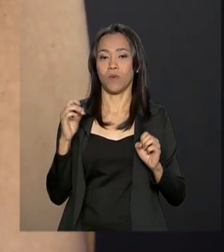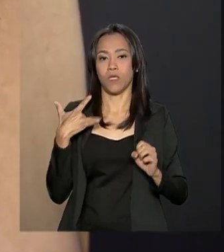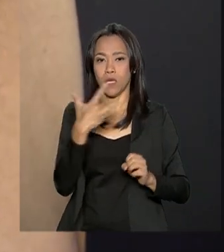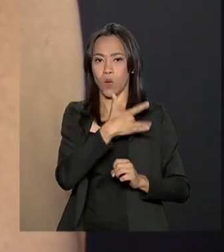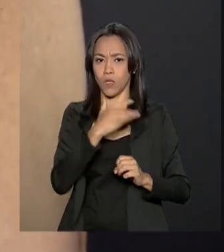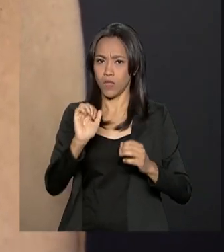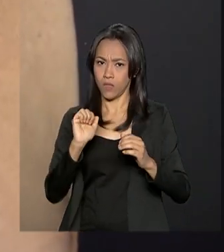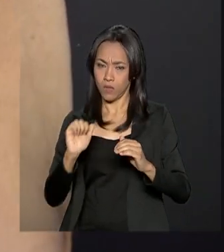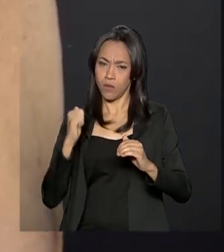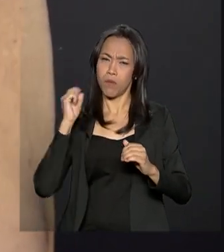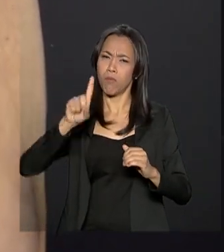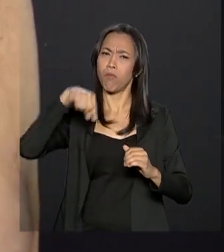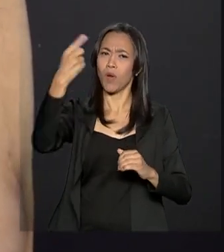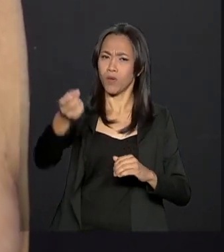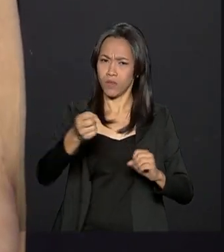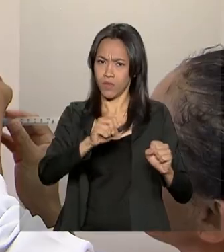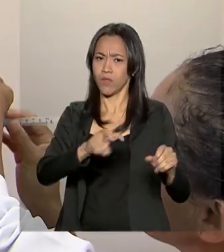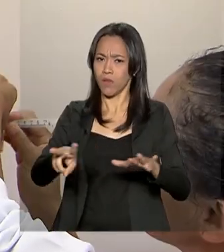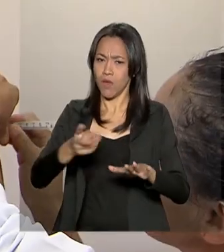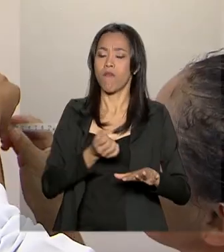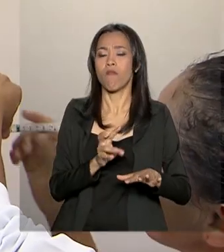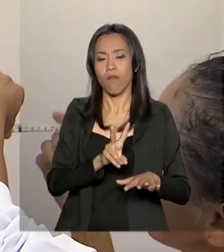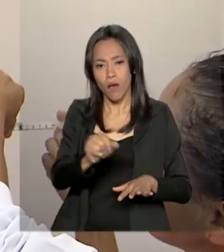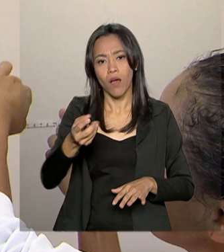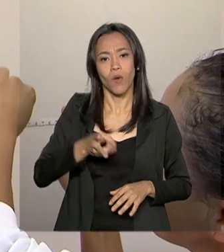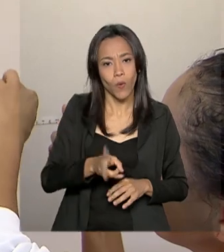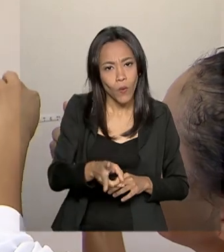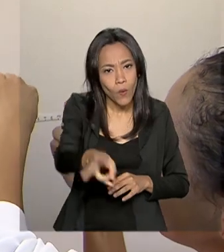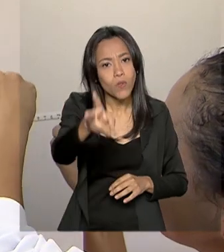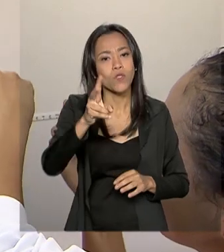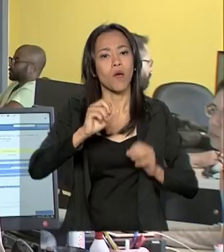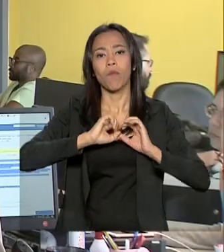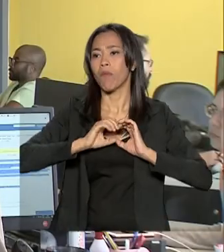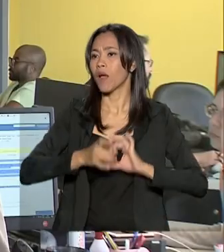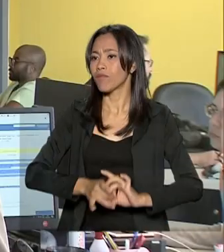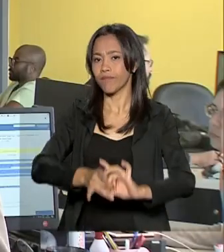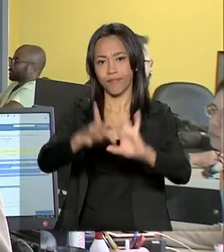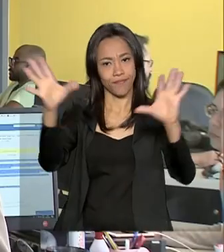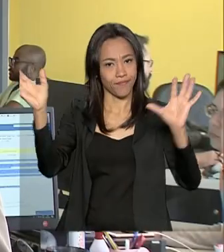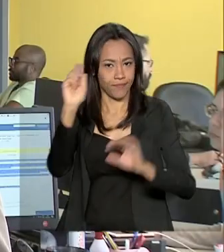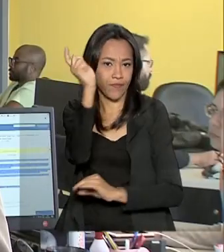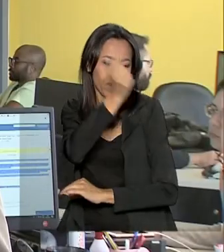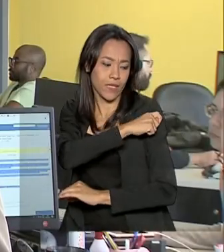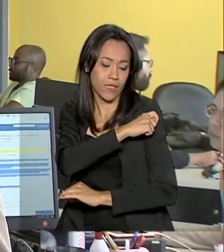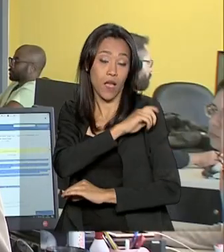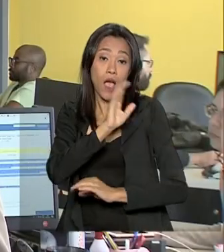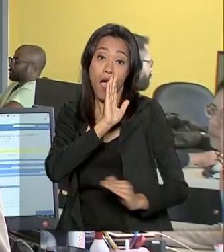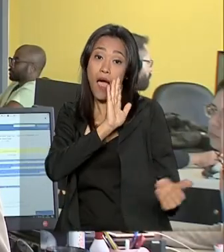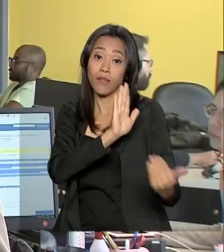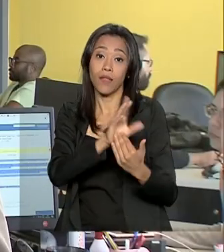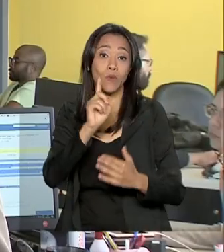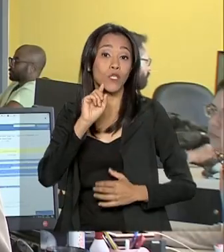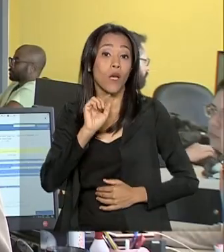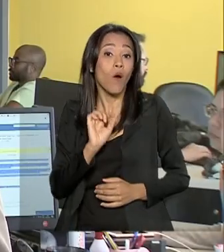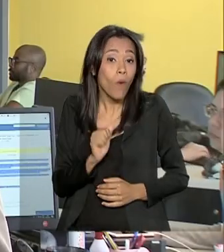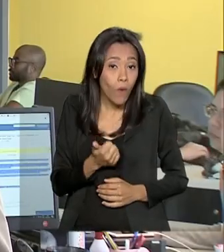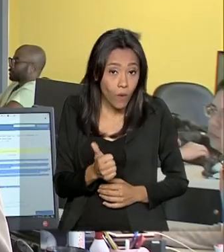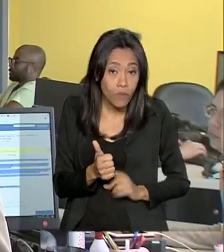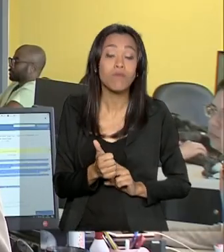doses restantes da campanha serão disponibilizadas para toda a população. Até o último dia 11, foram registrados